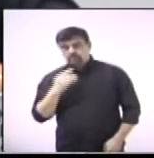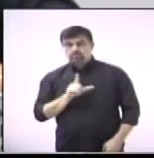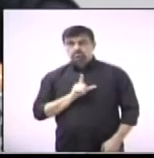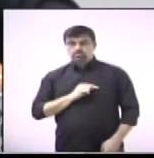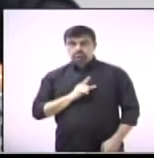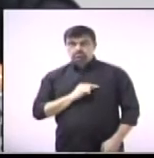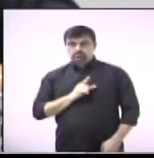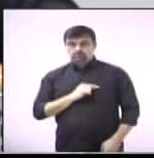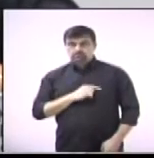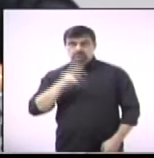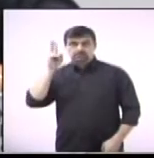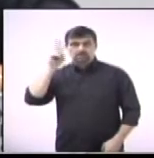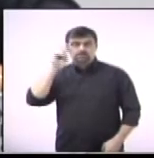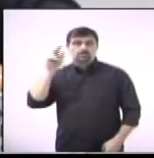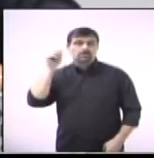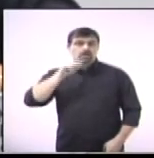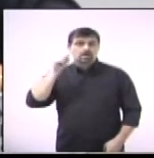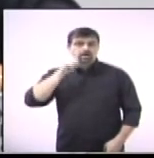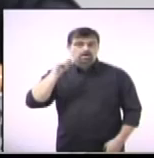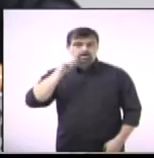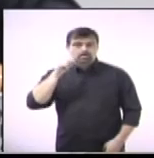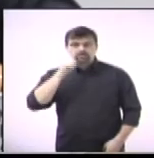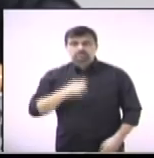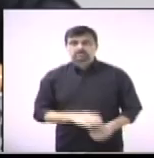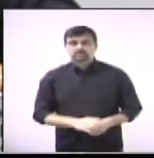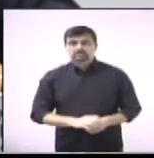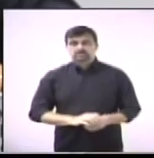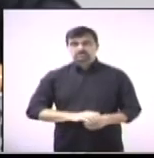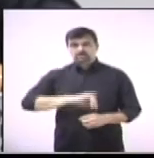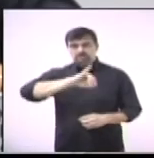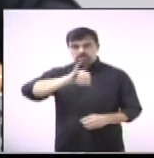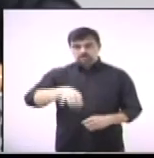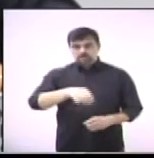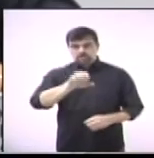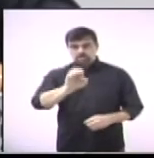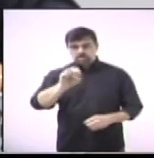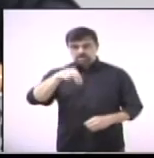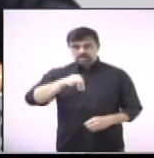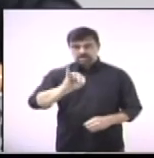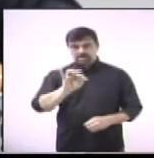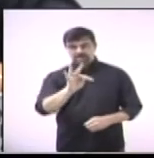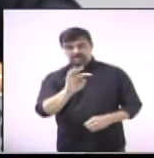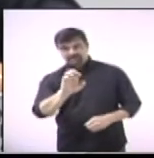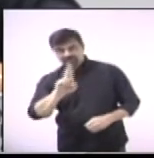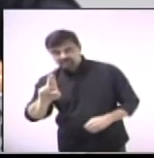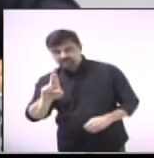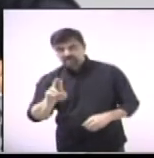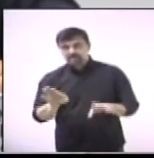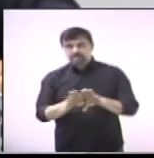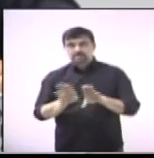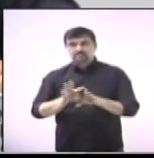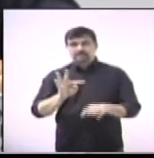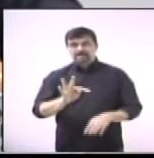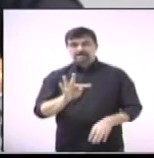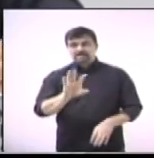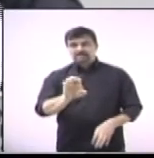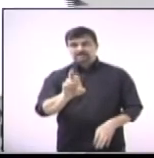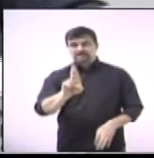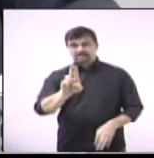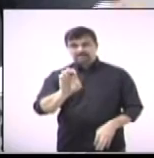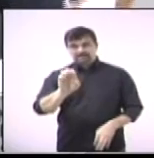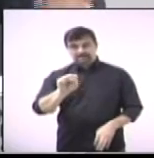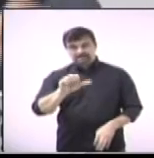Campos, pelo falecimento das senhoras Jennifer A. Estefani Tereza Padovani, do senhor